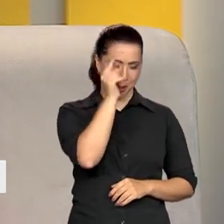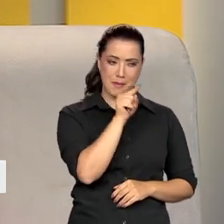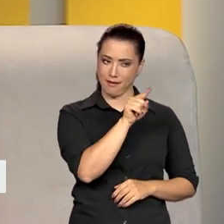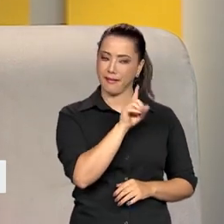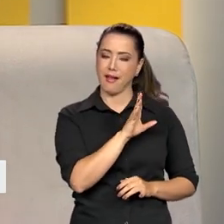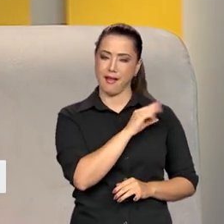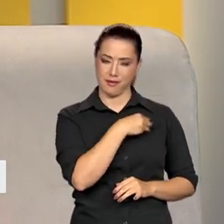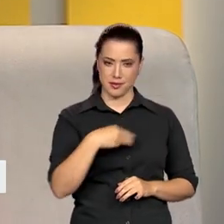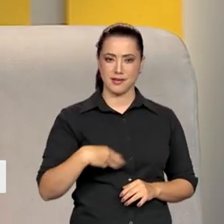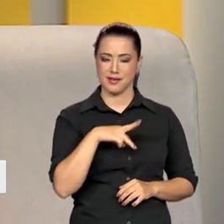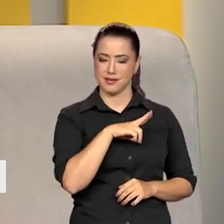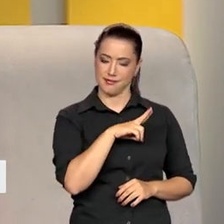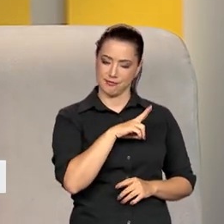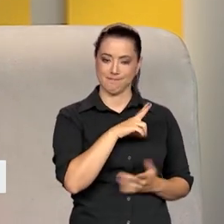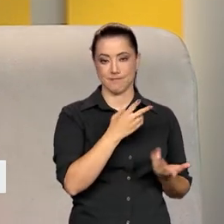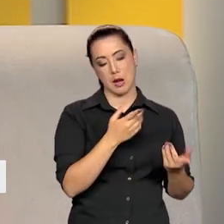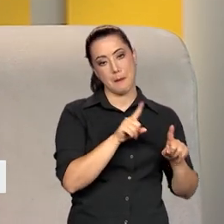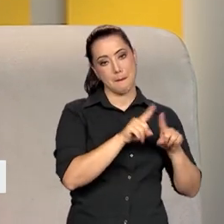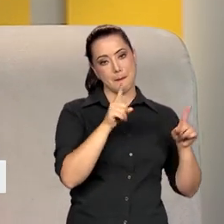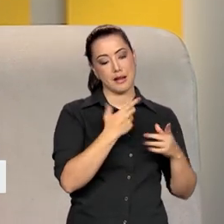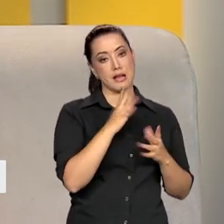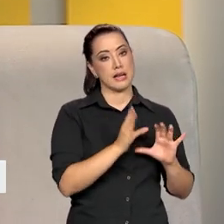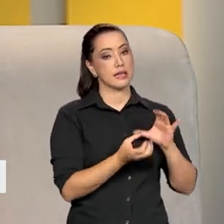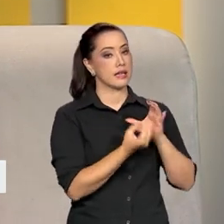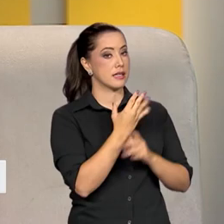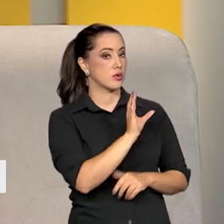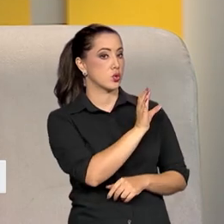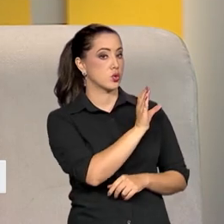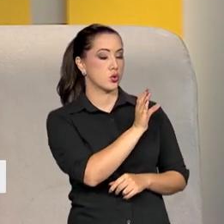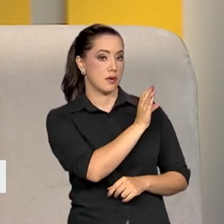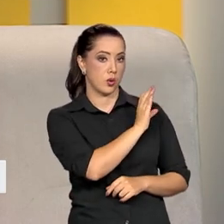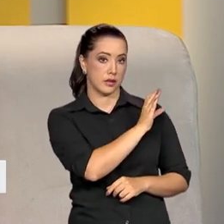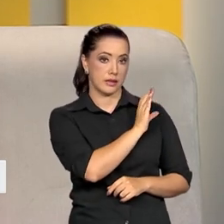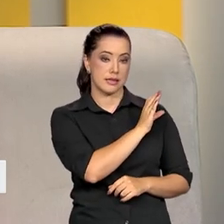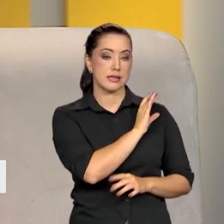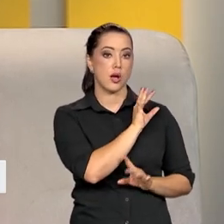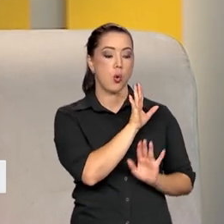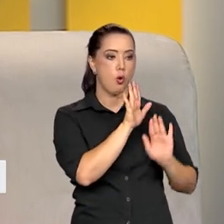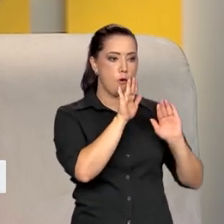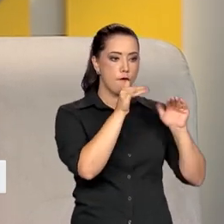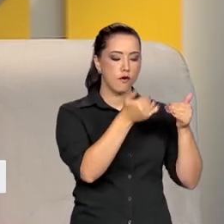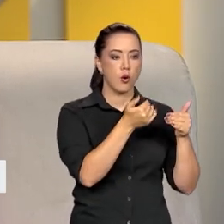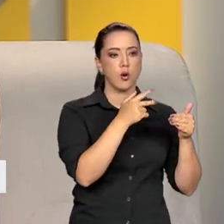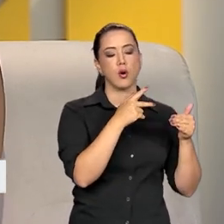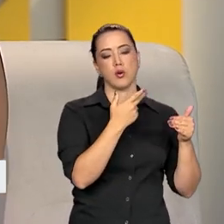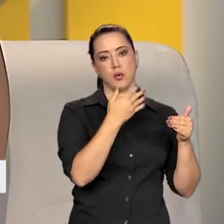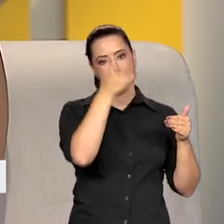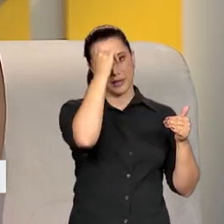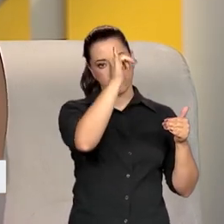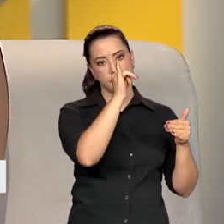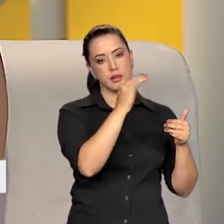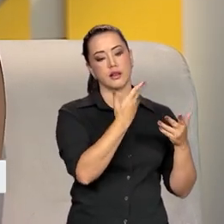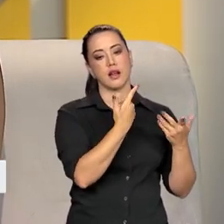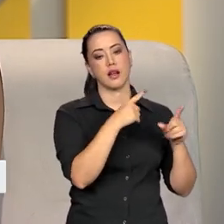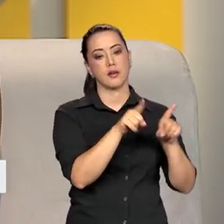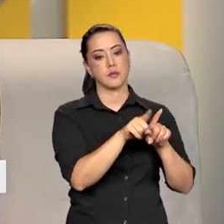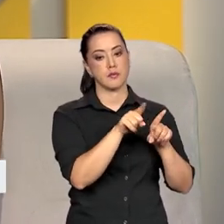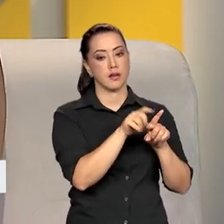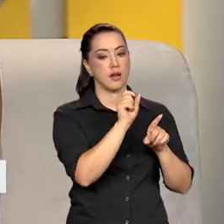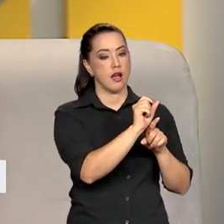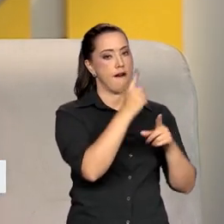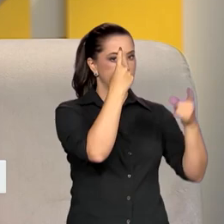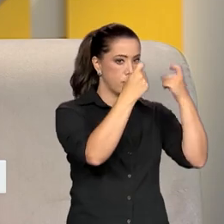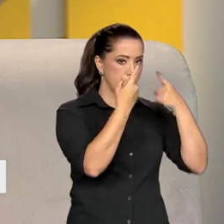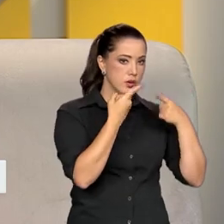criação de uma coordenação específica para o combate à violência política de gênero e raça. Porque desde 2018 isso tem aumentado muito.